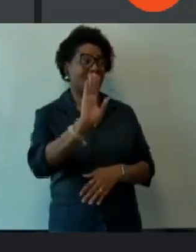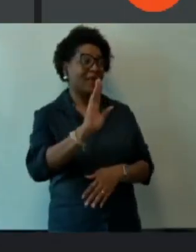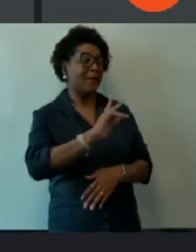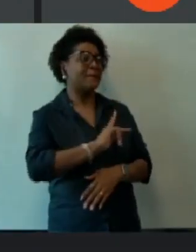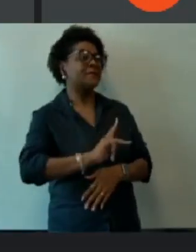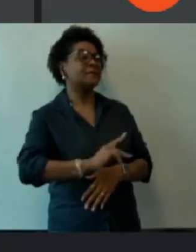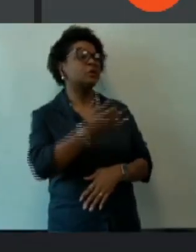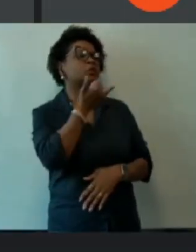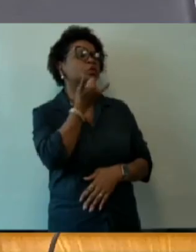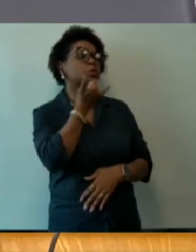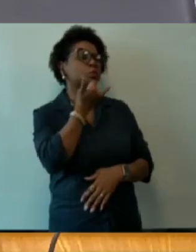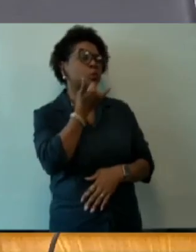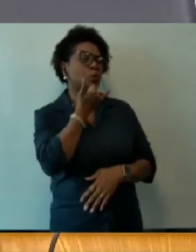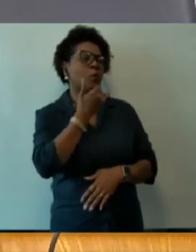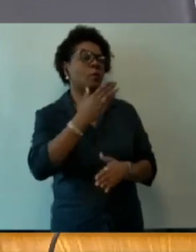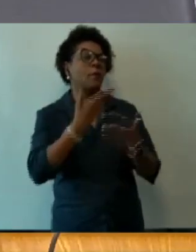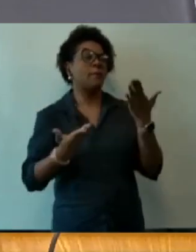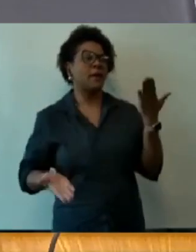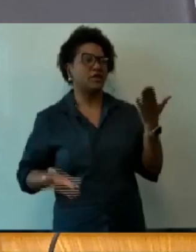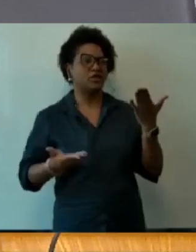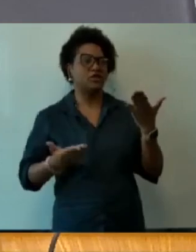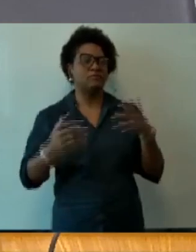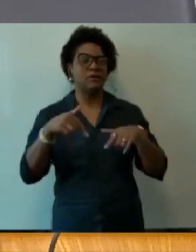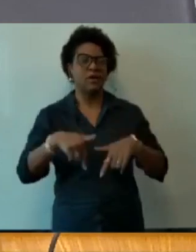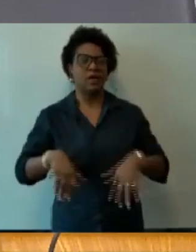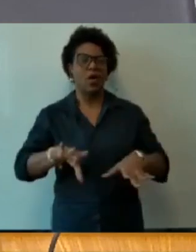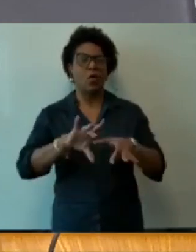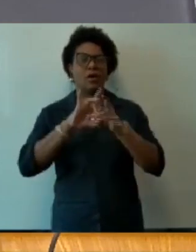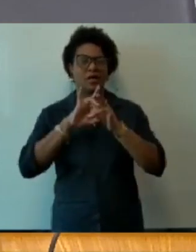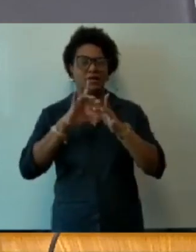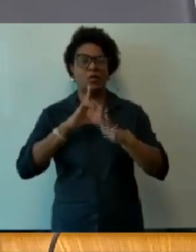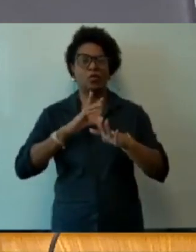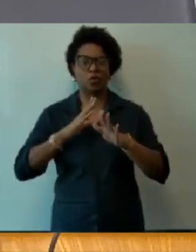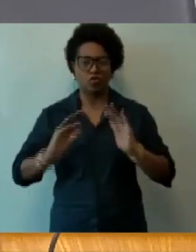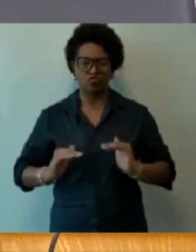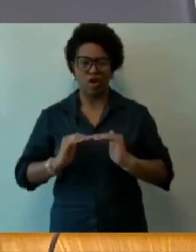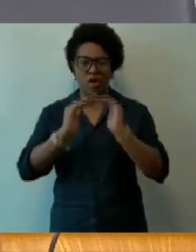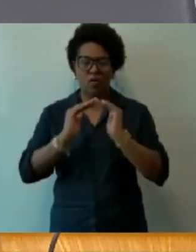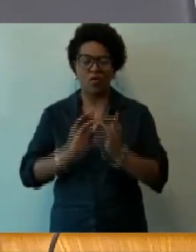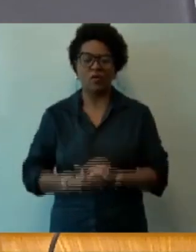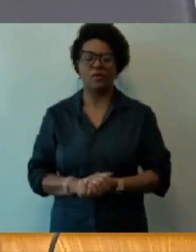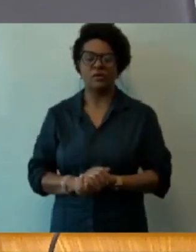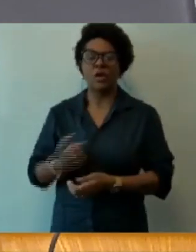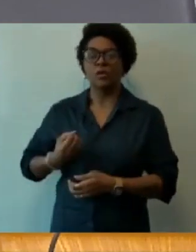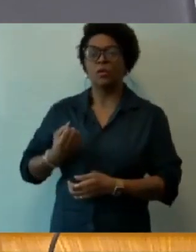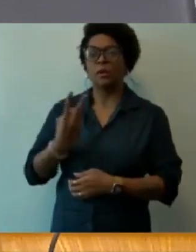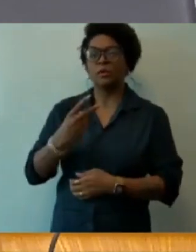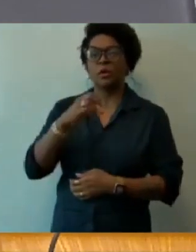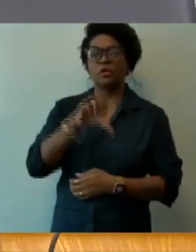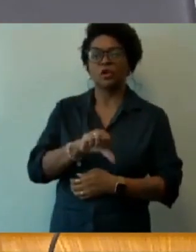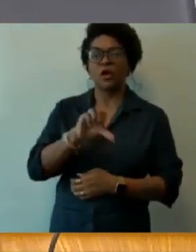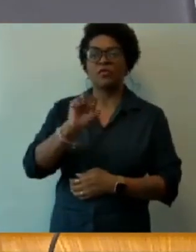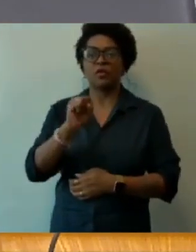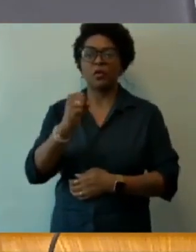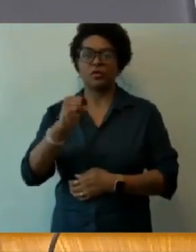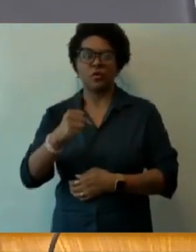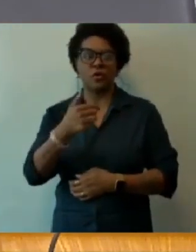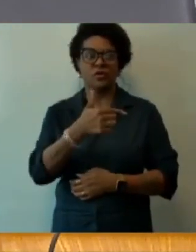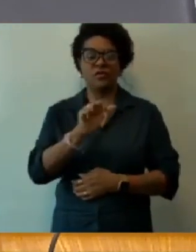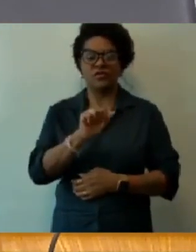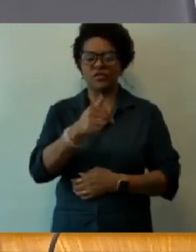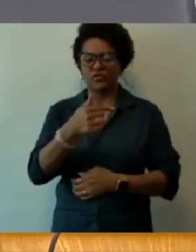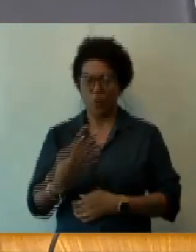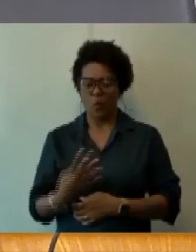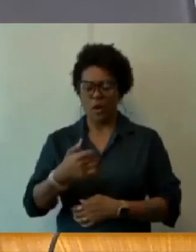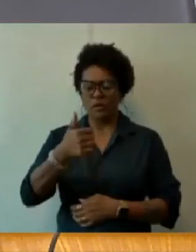de acordo. Ok. Item 2 da pauta é o projeto de lei 988, barra 2024, primeiro turno, emenda, altera a lei de número